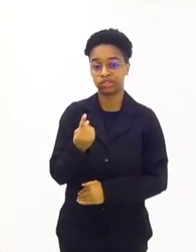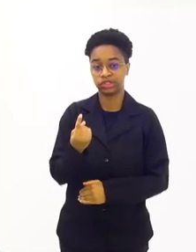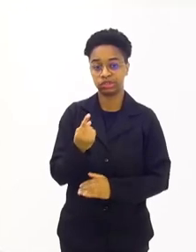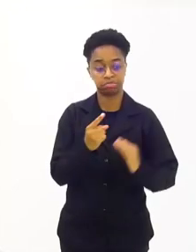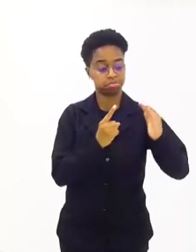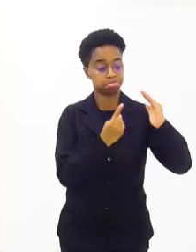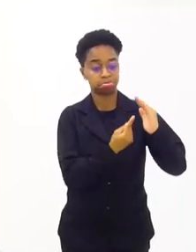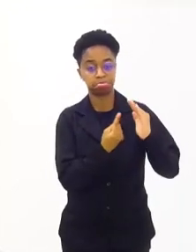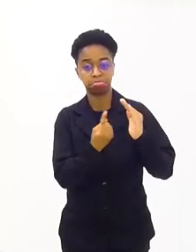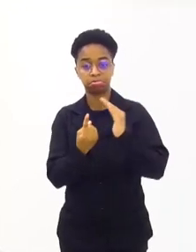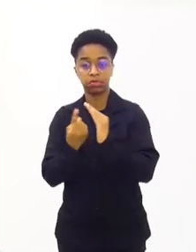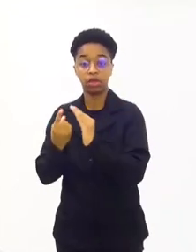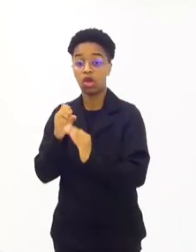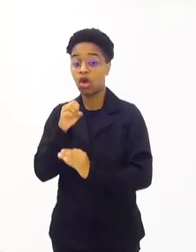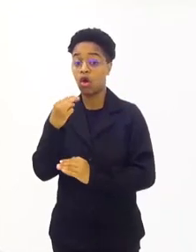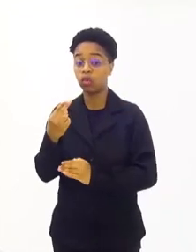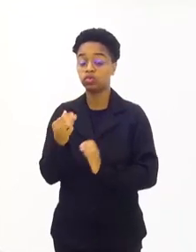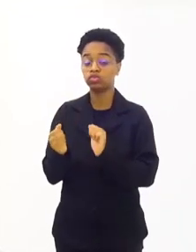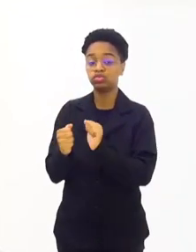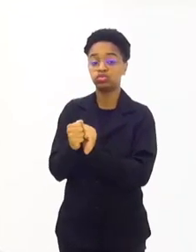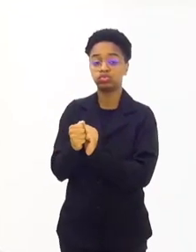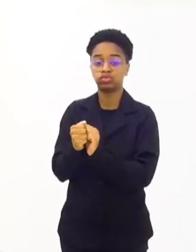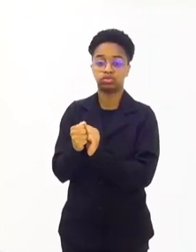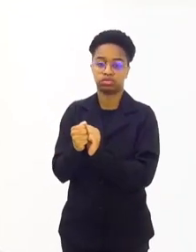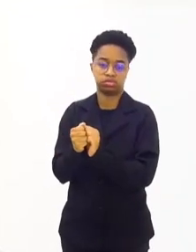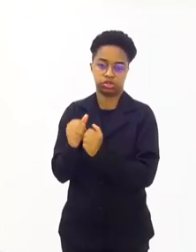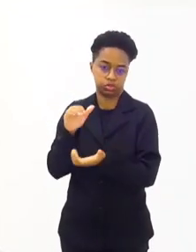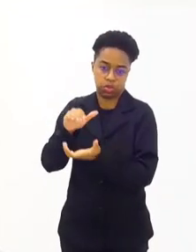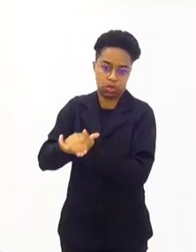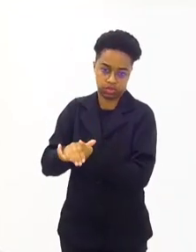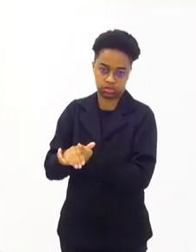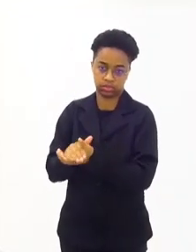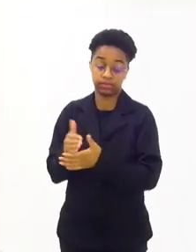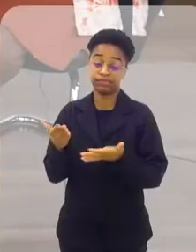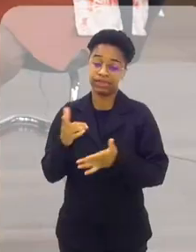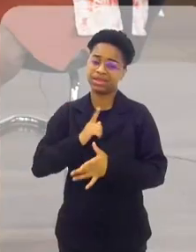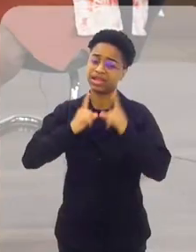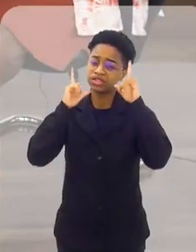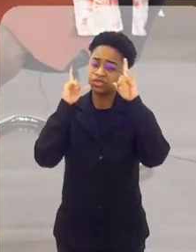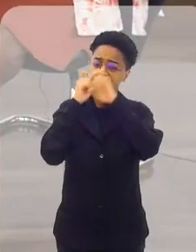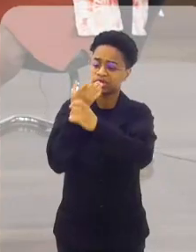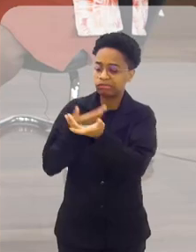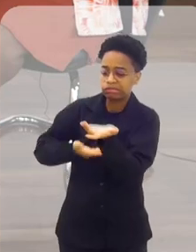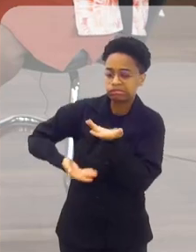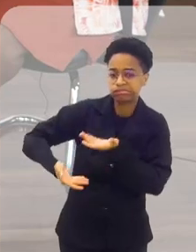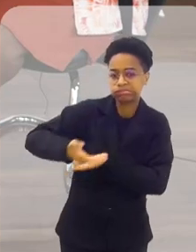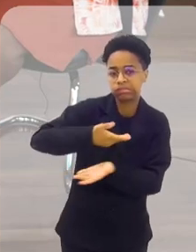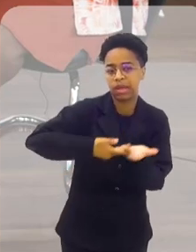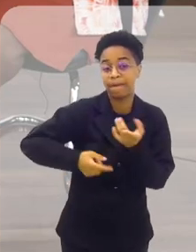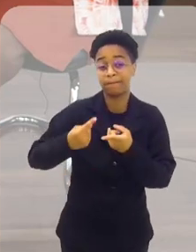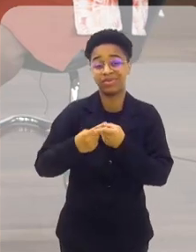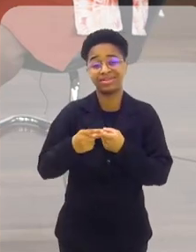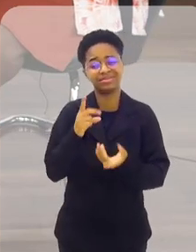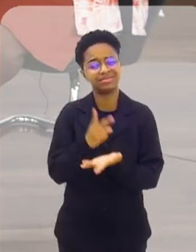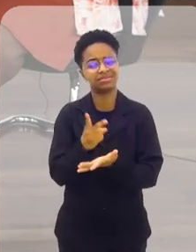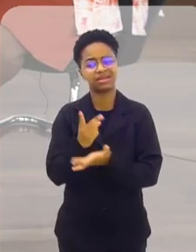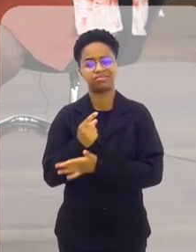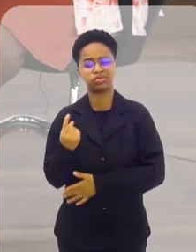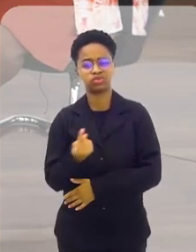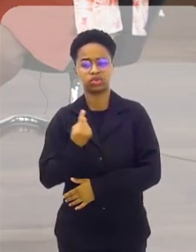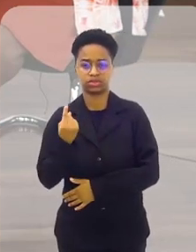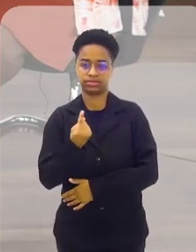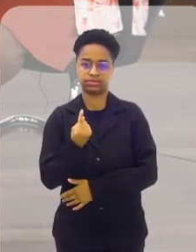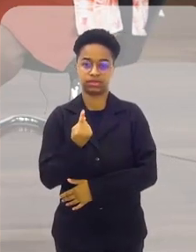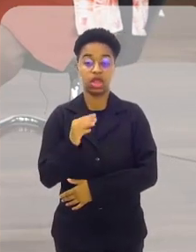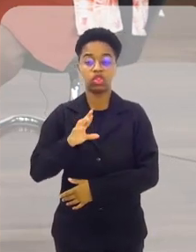por casa ou quando não vivem com seu par. E eles têm dificuldade em se relacionar. Eles vivem na solidão, né?